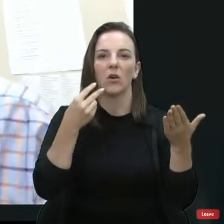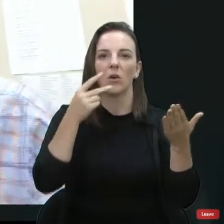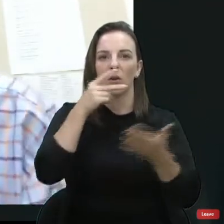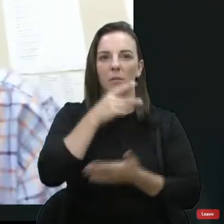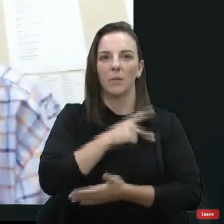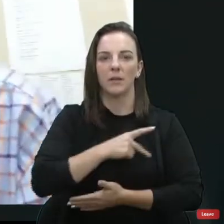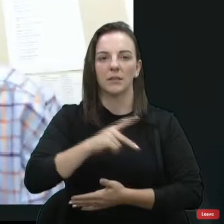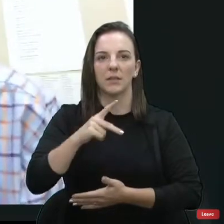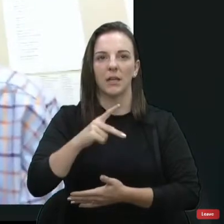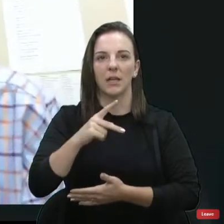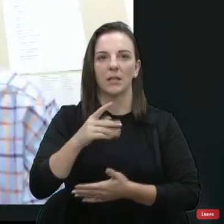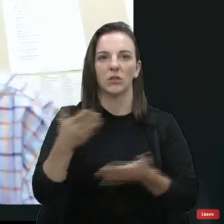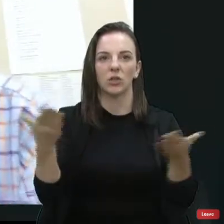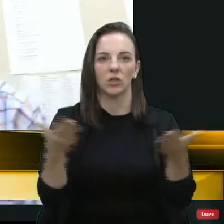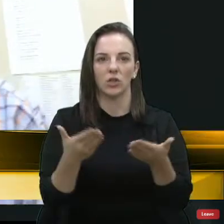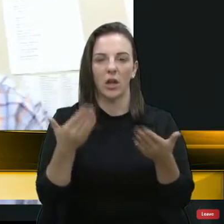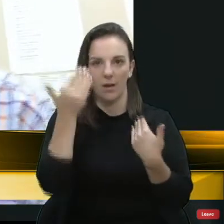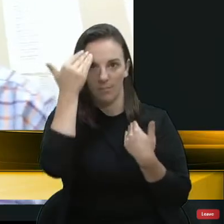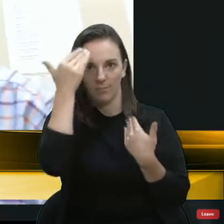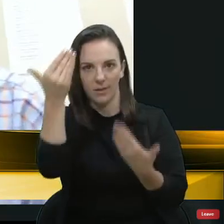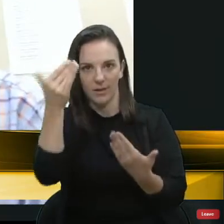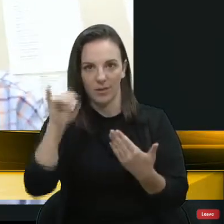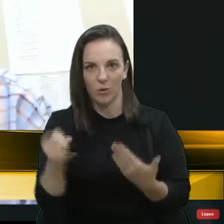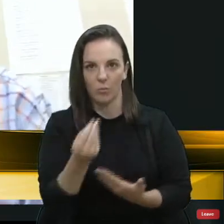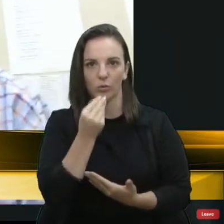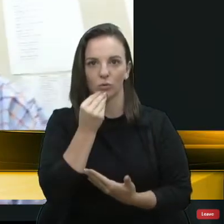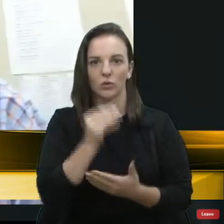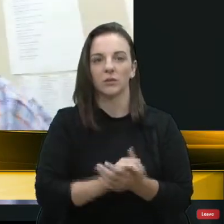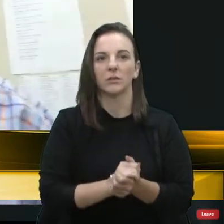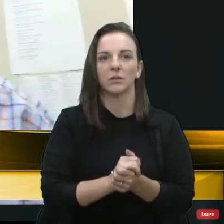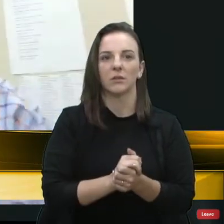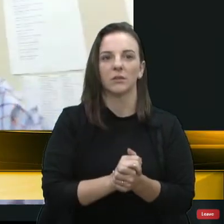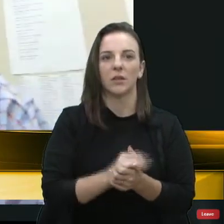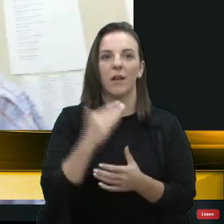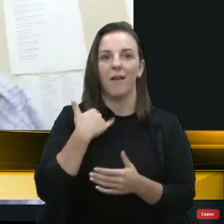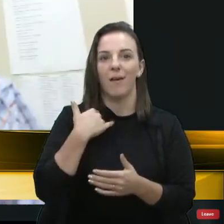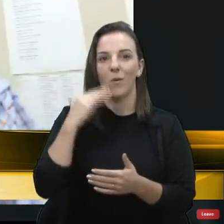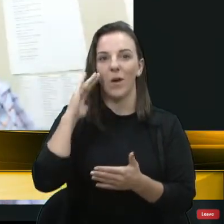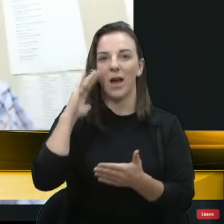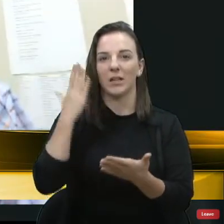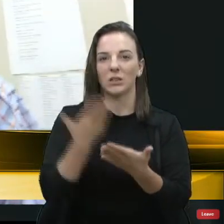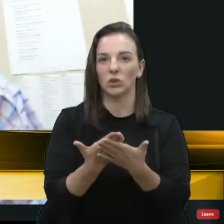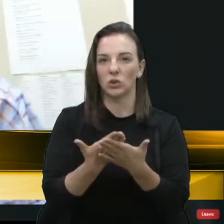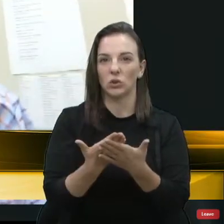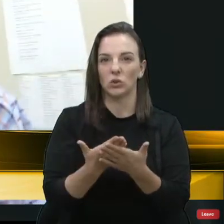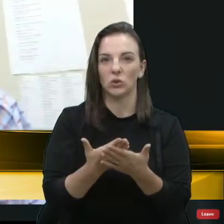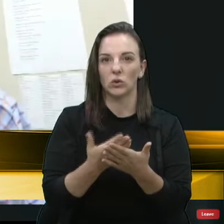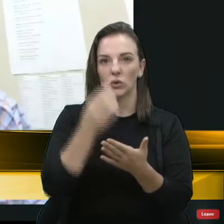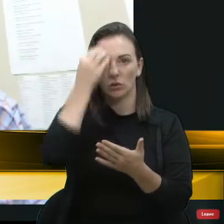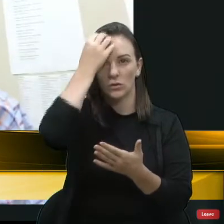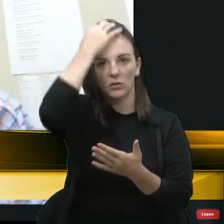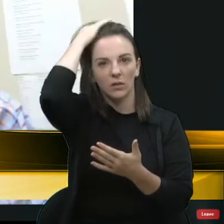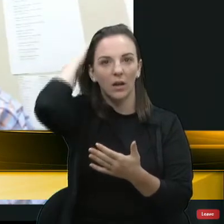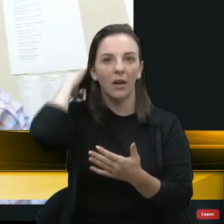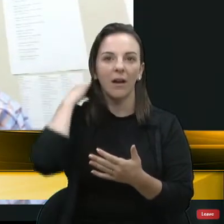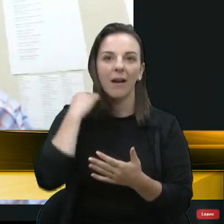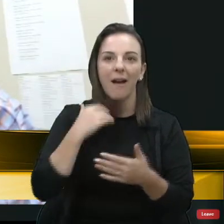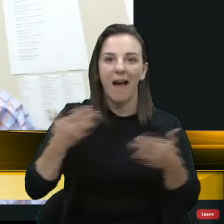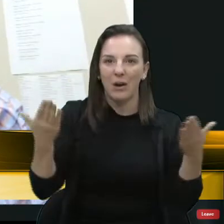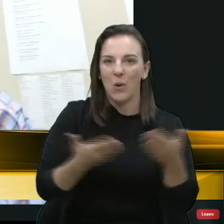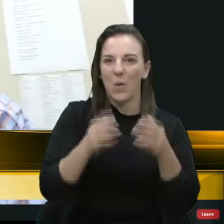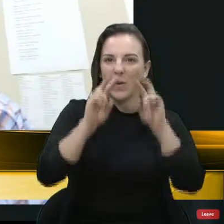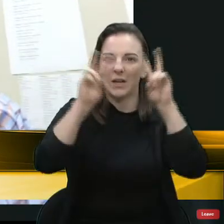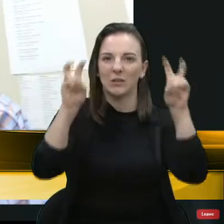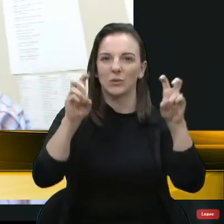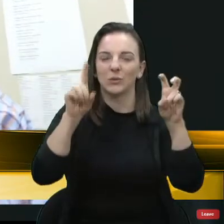Maurício, eu já agradeço pela oportunidade. Seguinte, eu acredito, eu que virou plenamente politicagem, né, Caxias